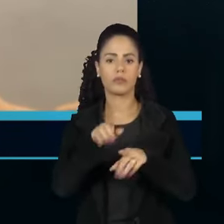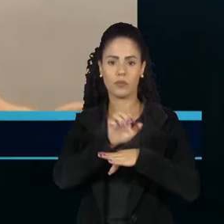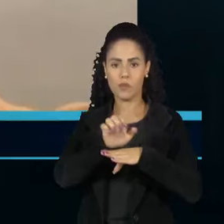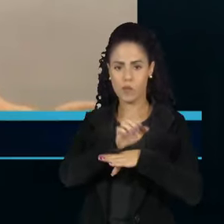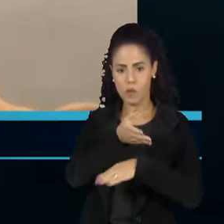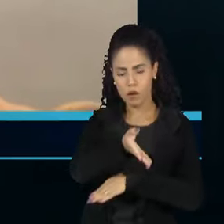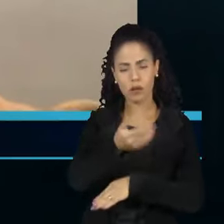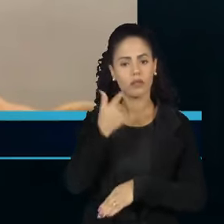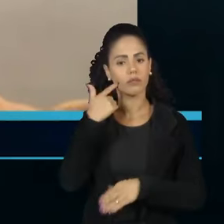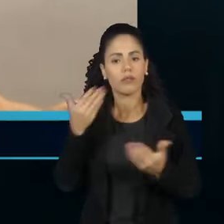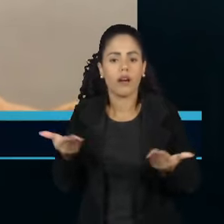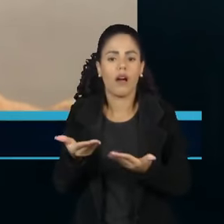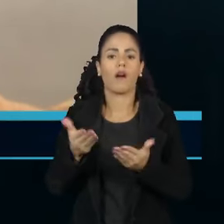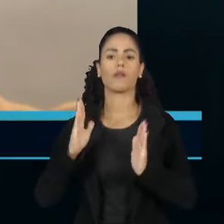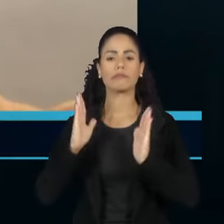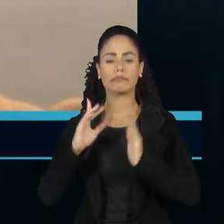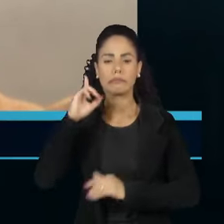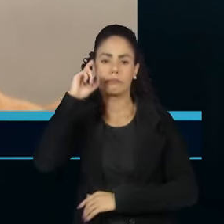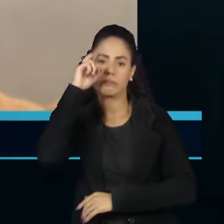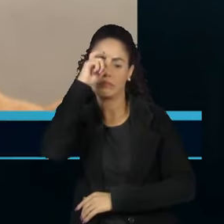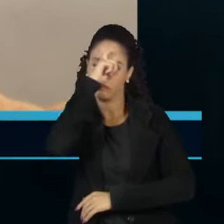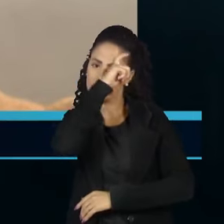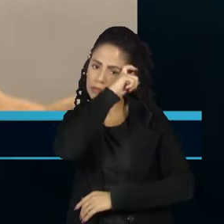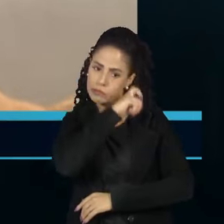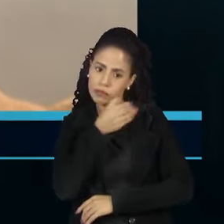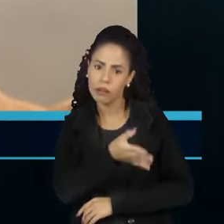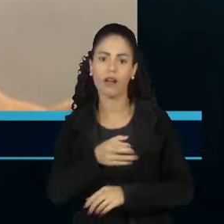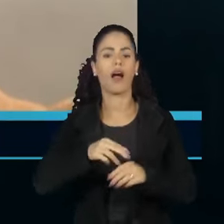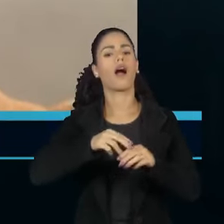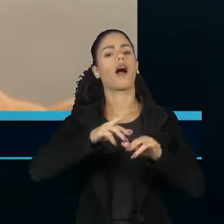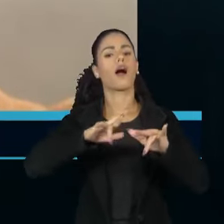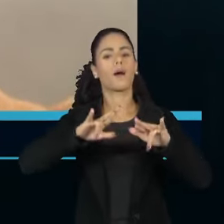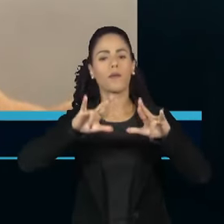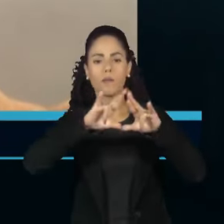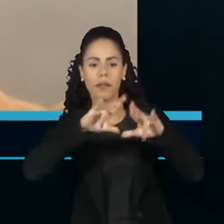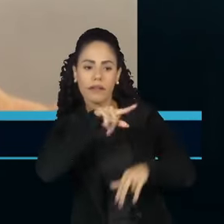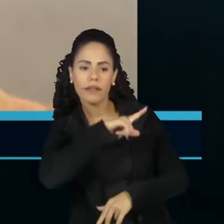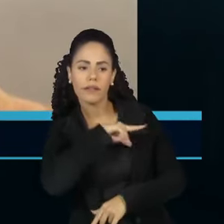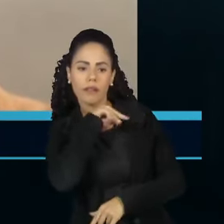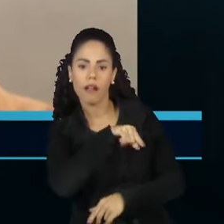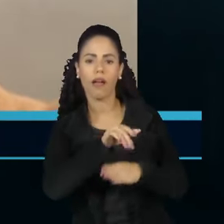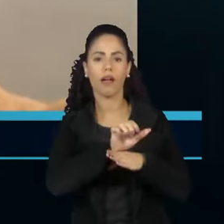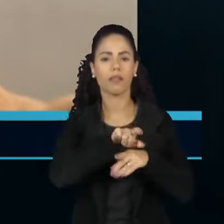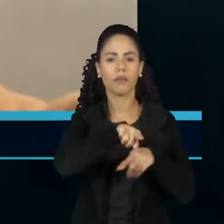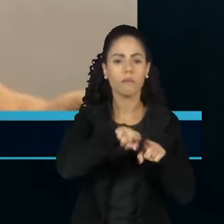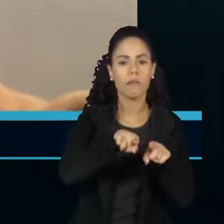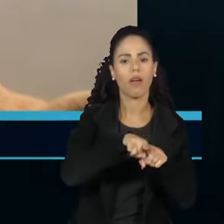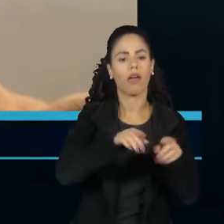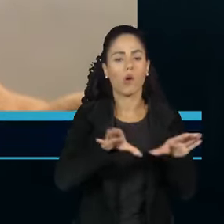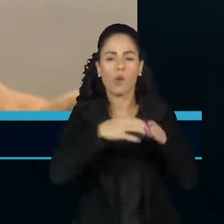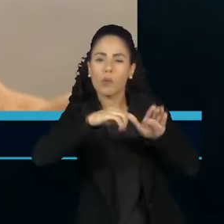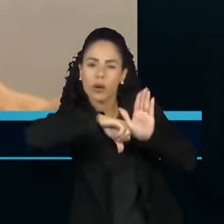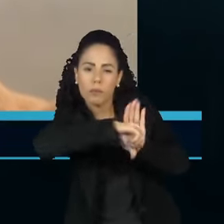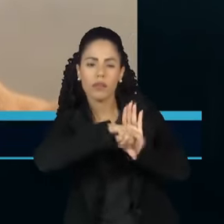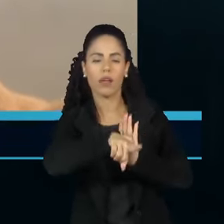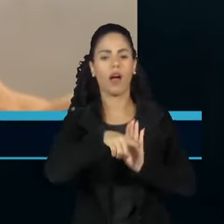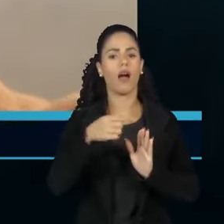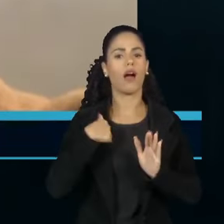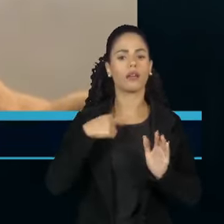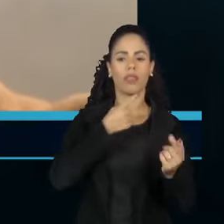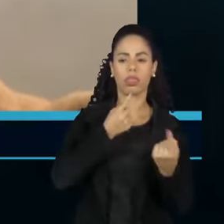Equador, que passa por um momento muito complicado, com milícias, gangues, que perturbam a vida